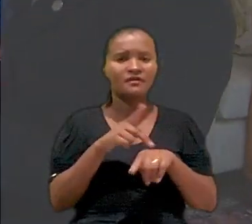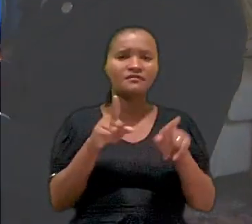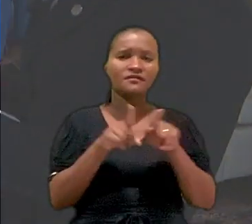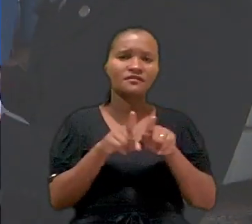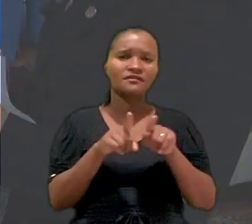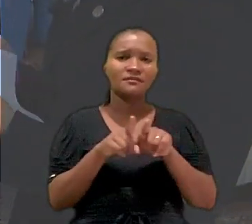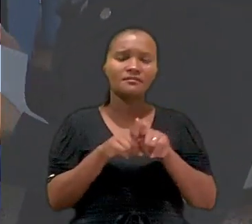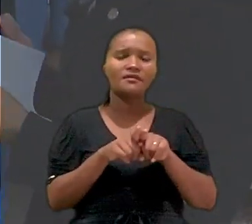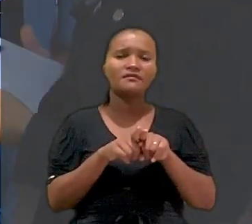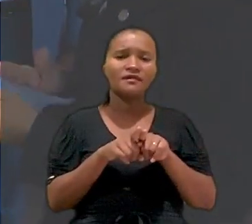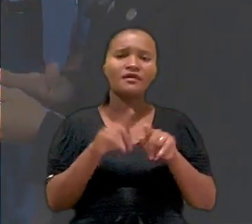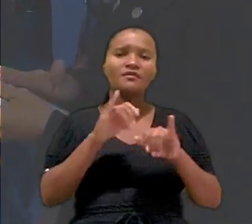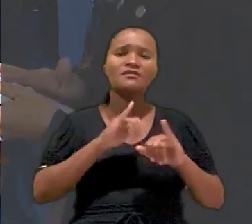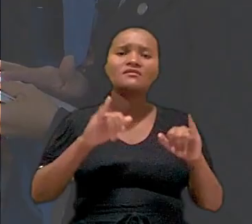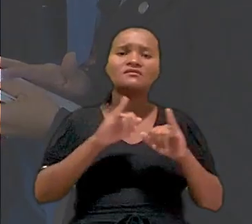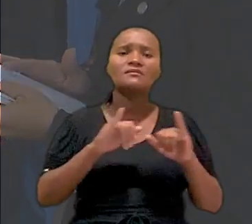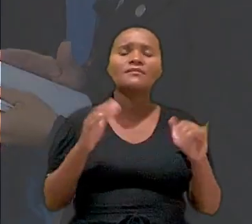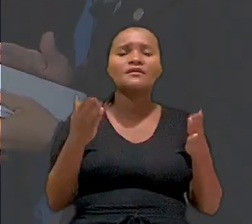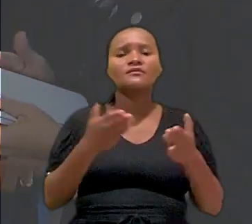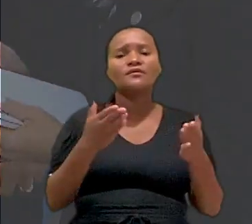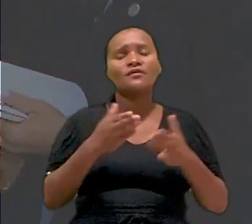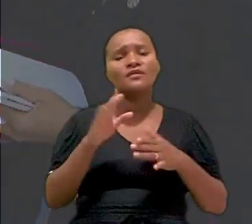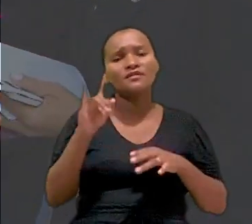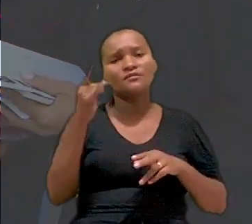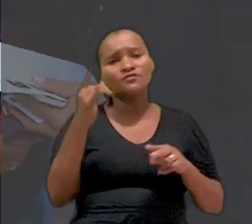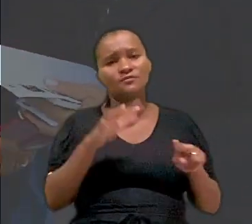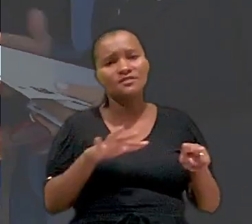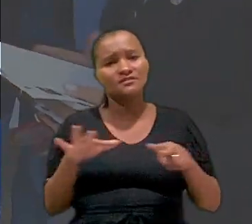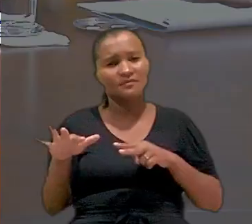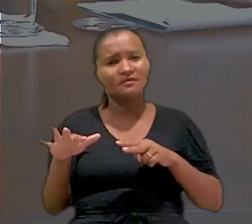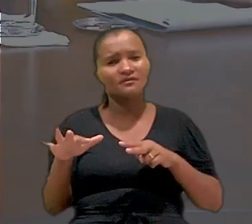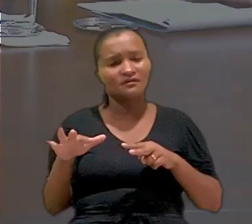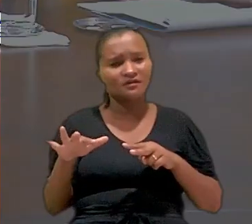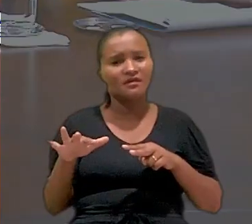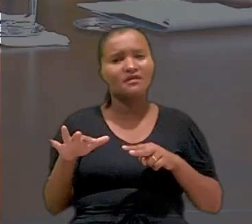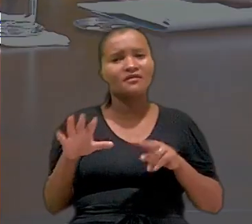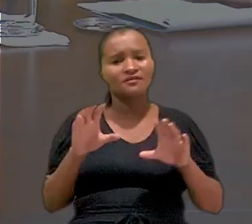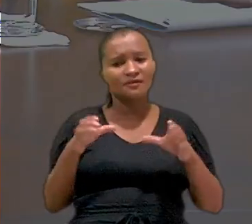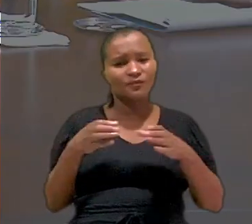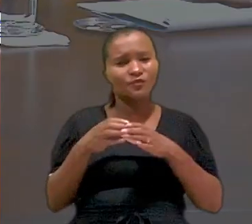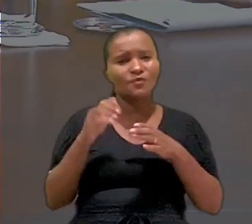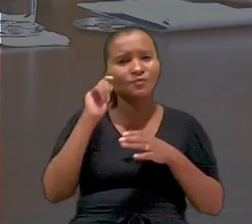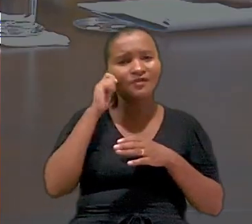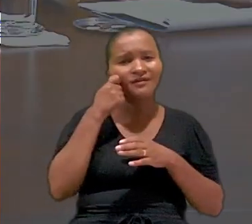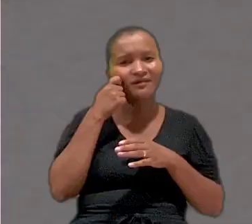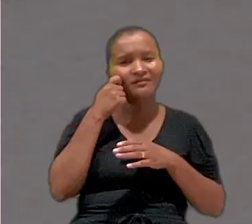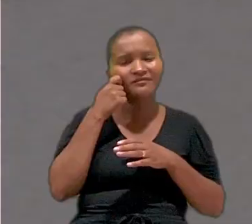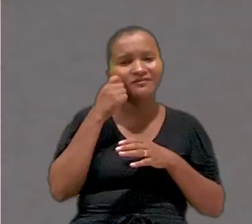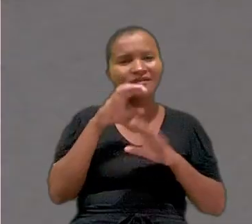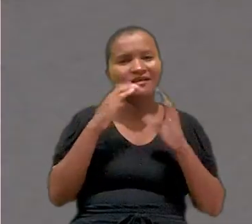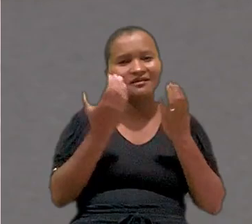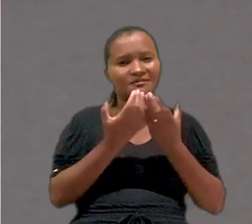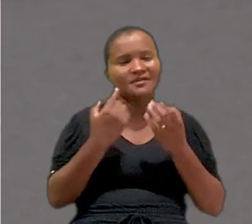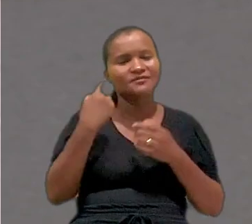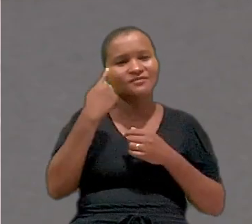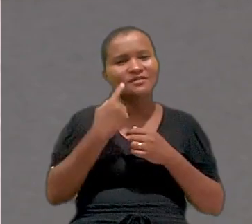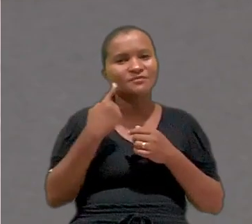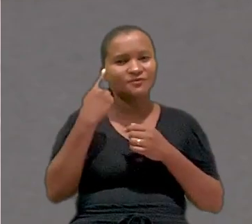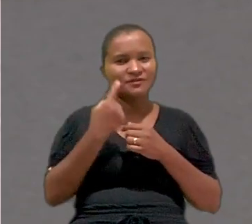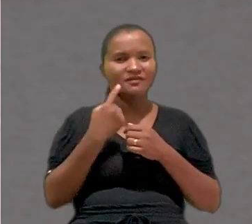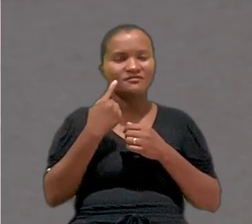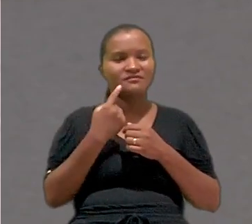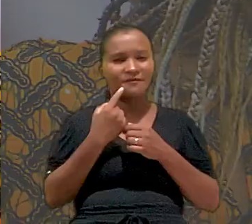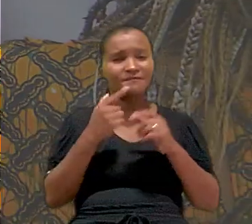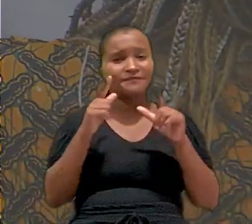e também no lançamento agora, nessa última semana, da bancada negra da Câmara dos Deputados,